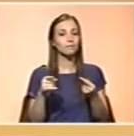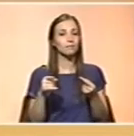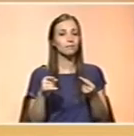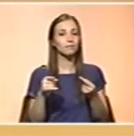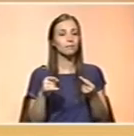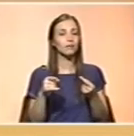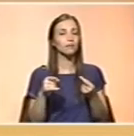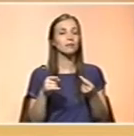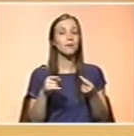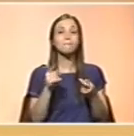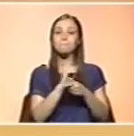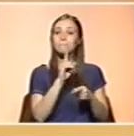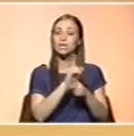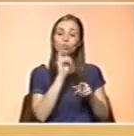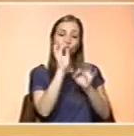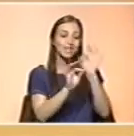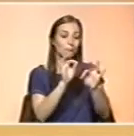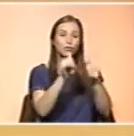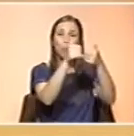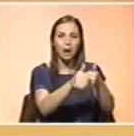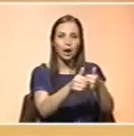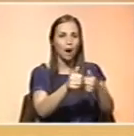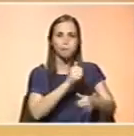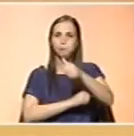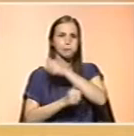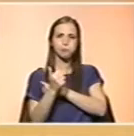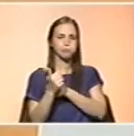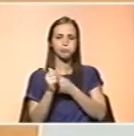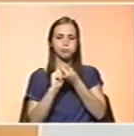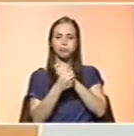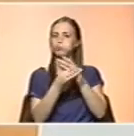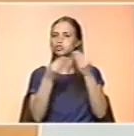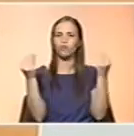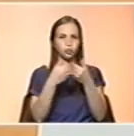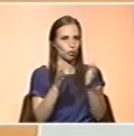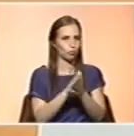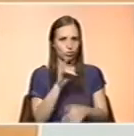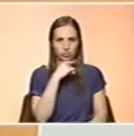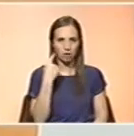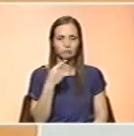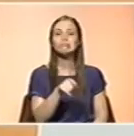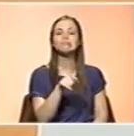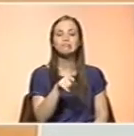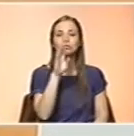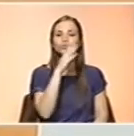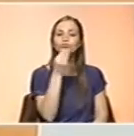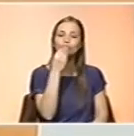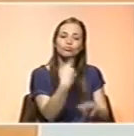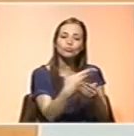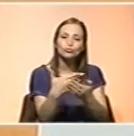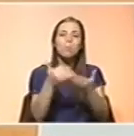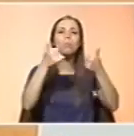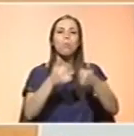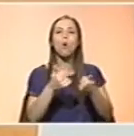reversibilidade, mesmo um tratamento eficaz, seja total. E esses alimentos fortificados, de uma forma geral, têm efeito? Ou temos muitas